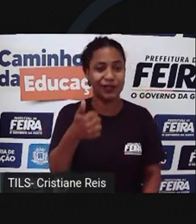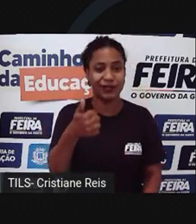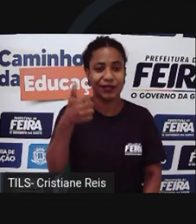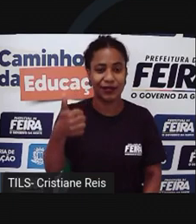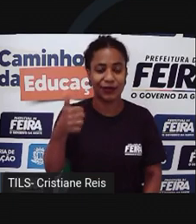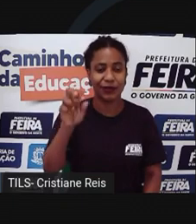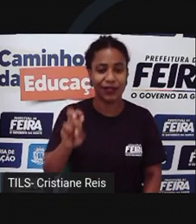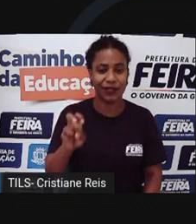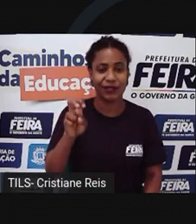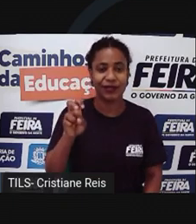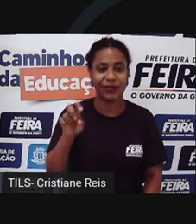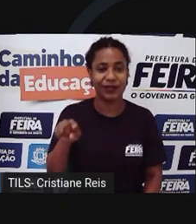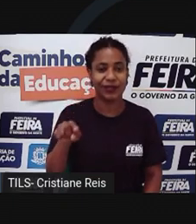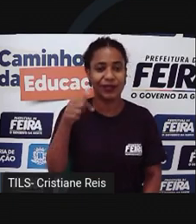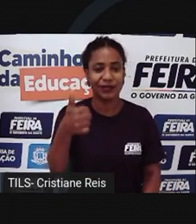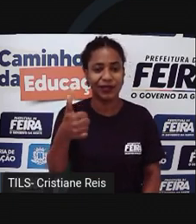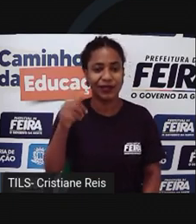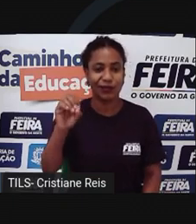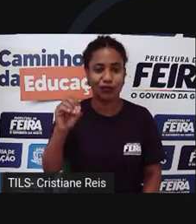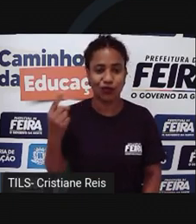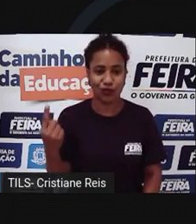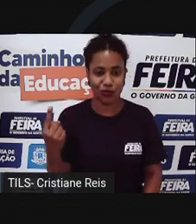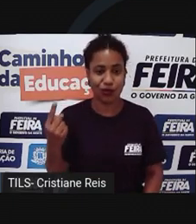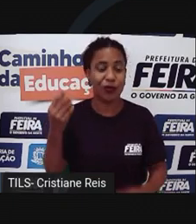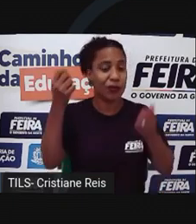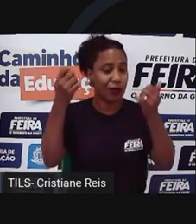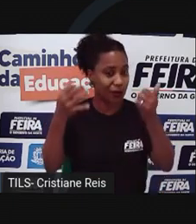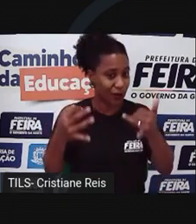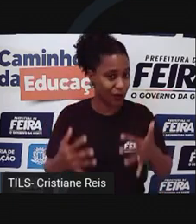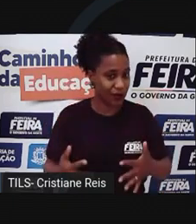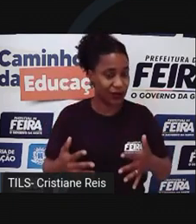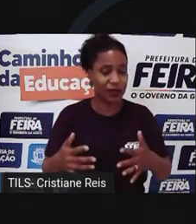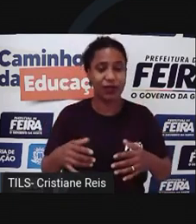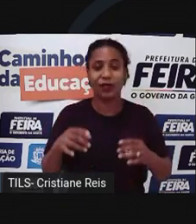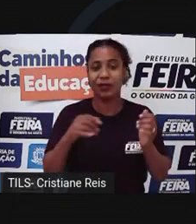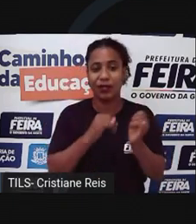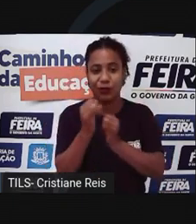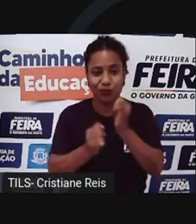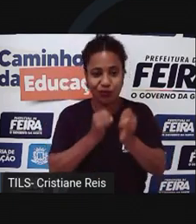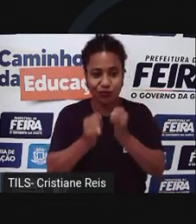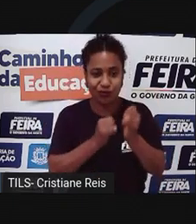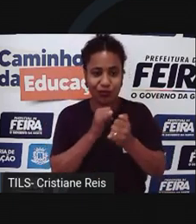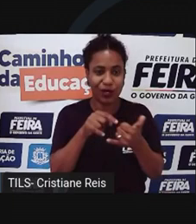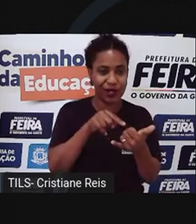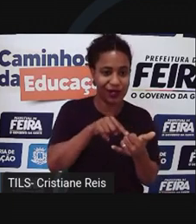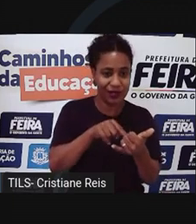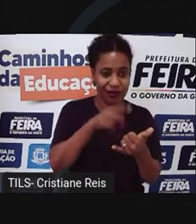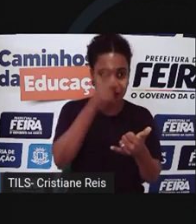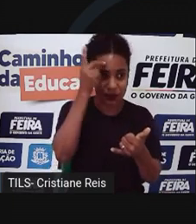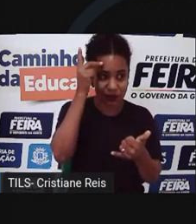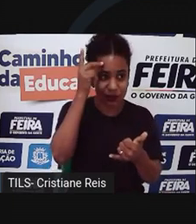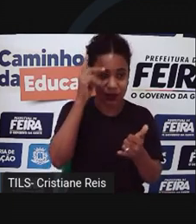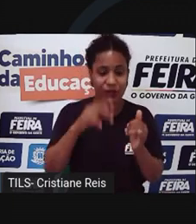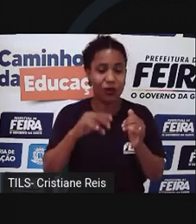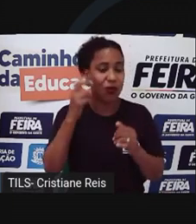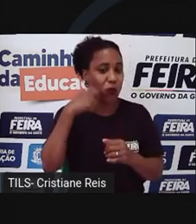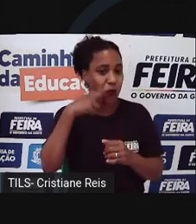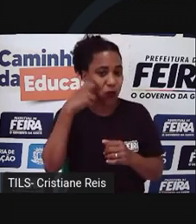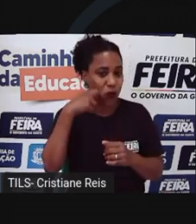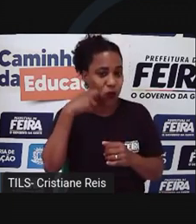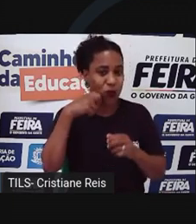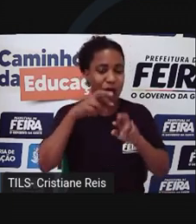qual amplia as penas de furto e estelionato praticado nos dispositivos eletrônicos. O crime de invasão de